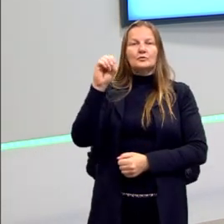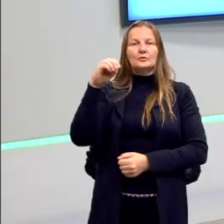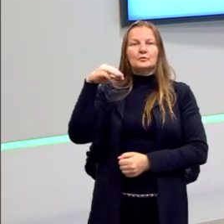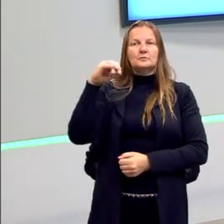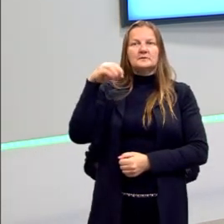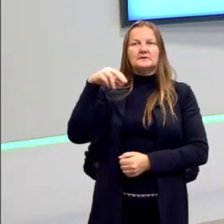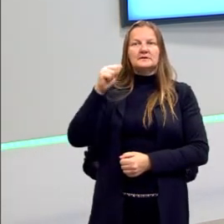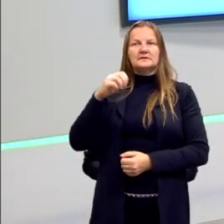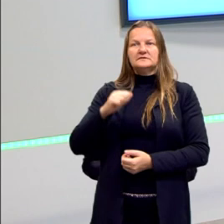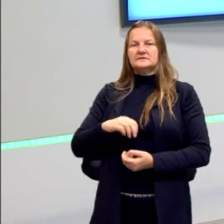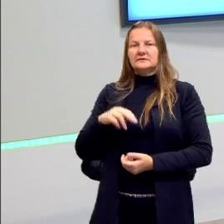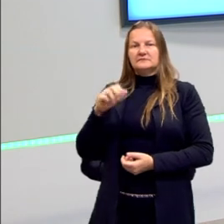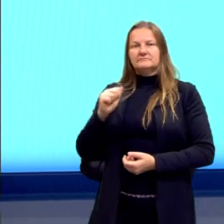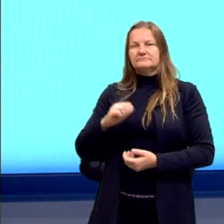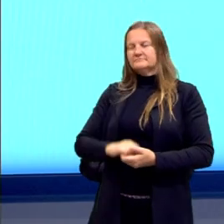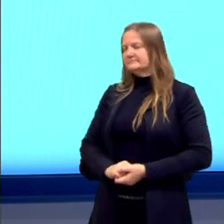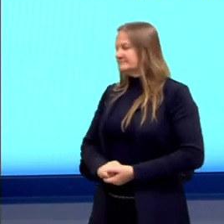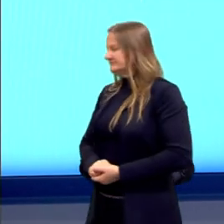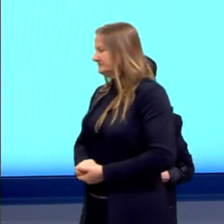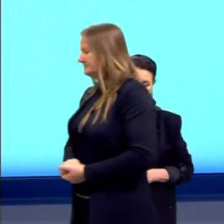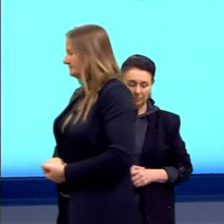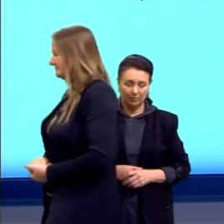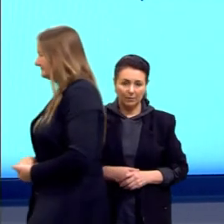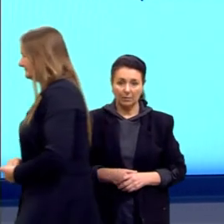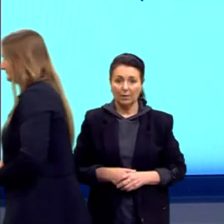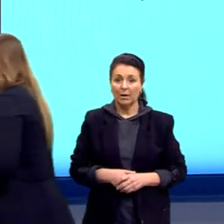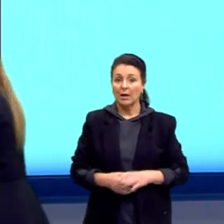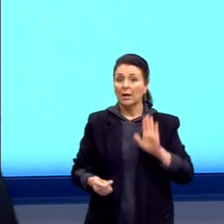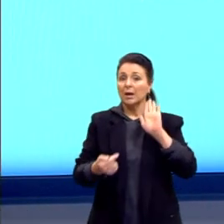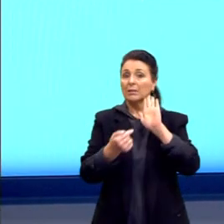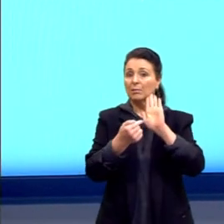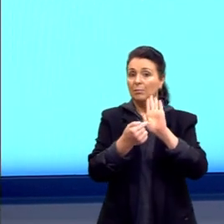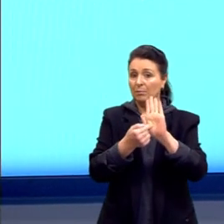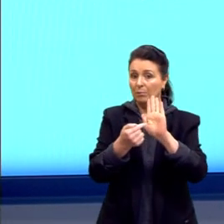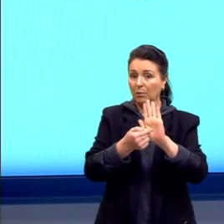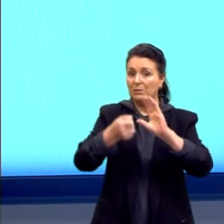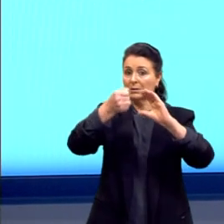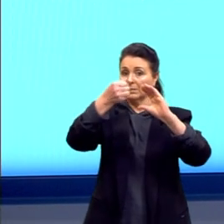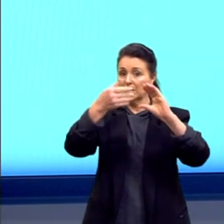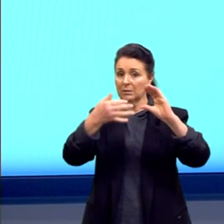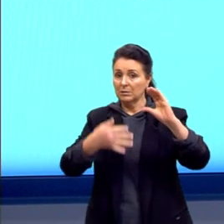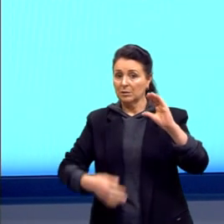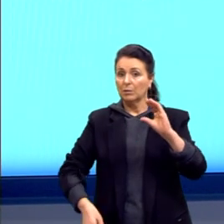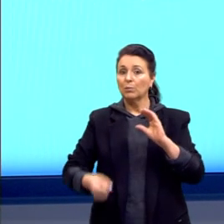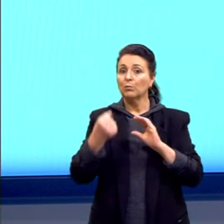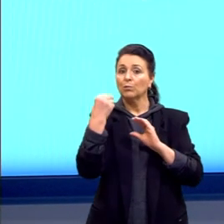mesmo com dois alelos em heterozigose.